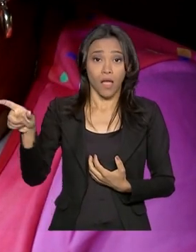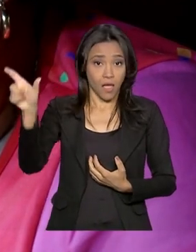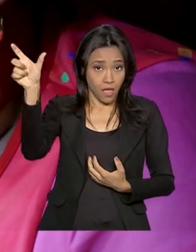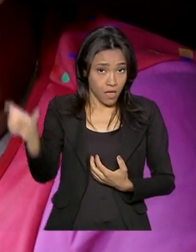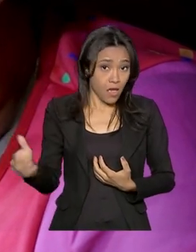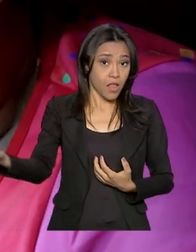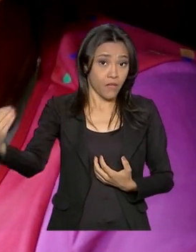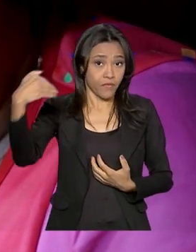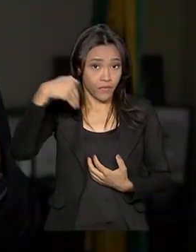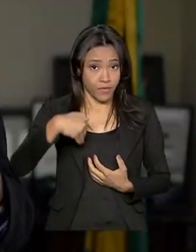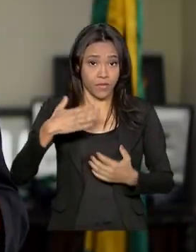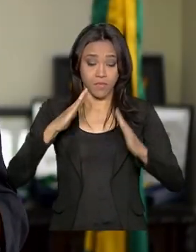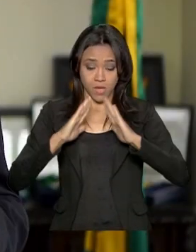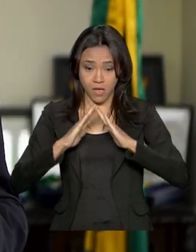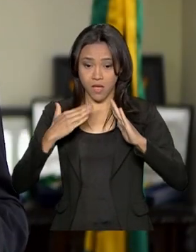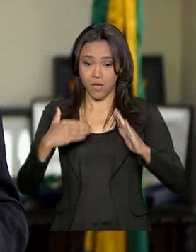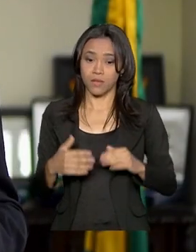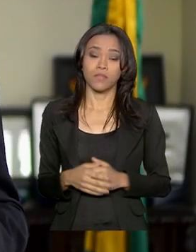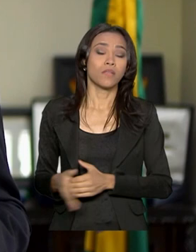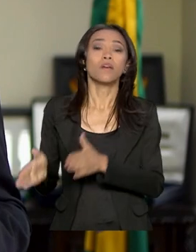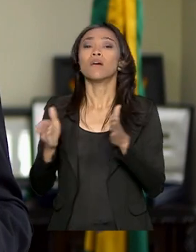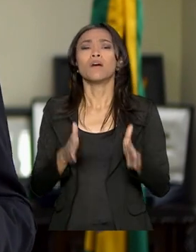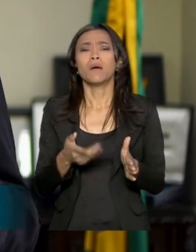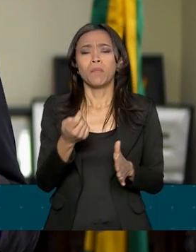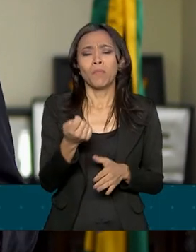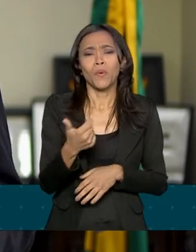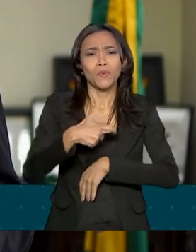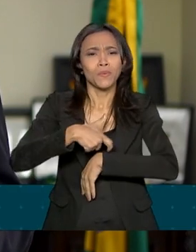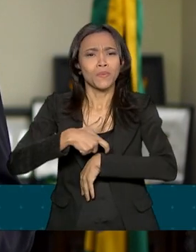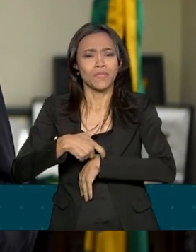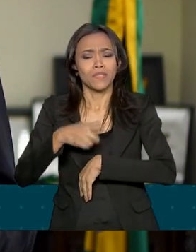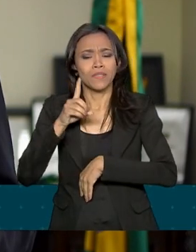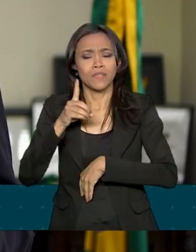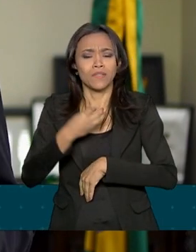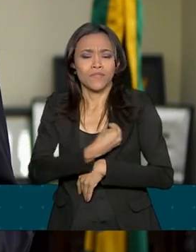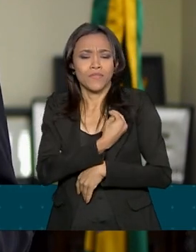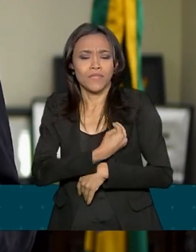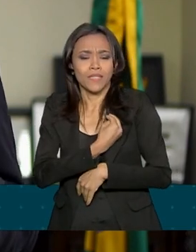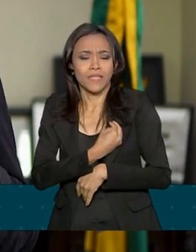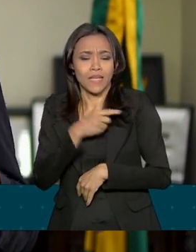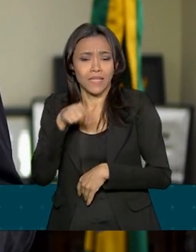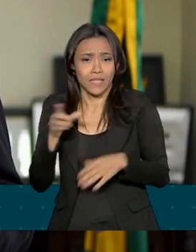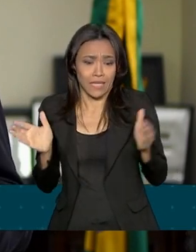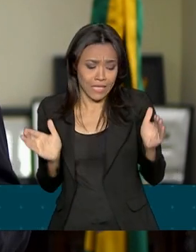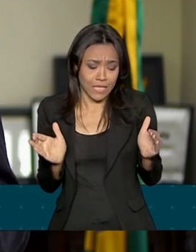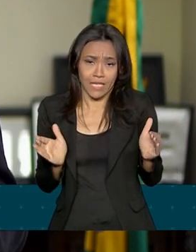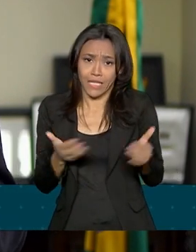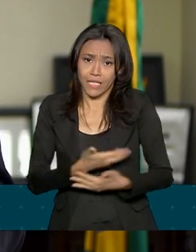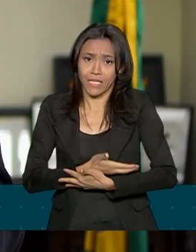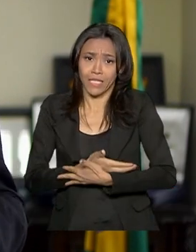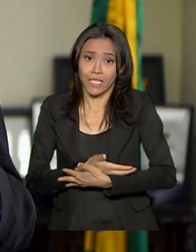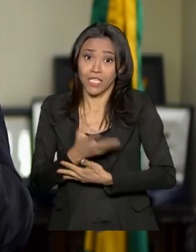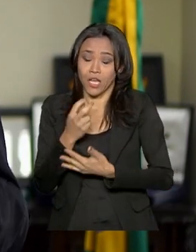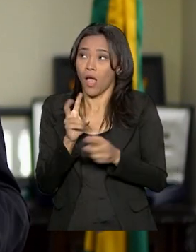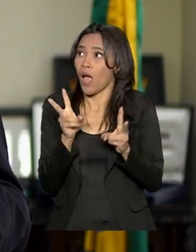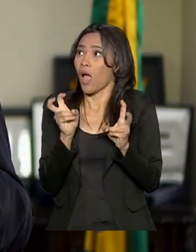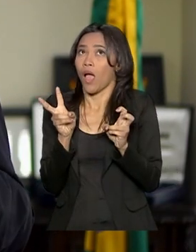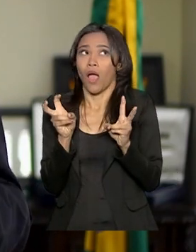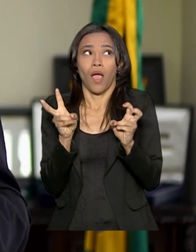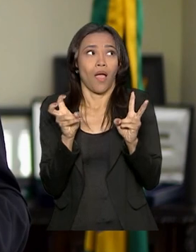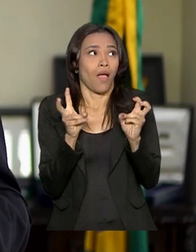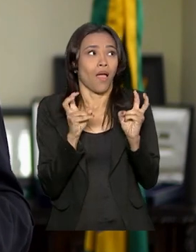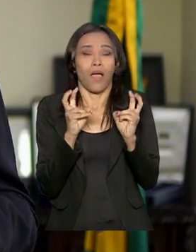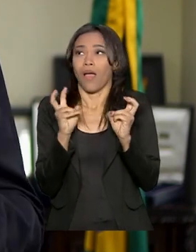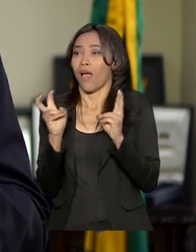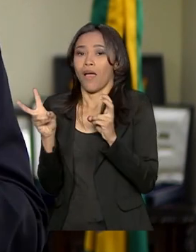Ela vinha aqui. Mesmo com poucos dias de vida, as crianças, como a Ayla, já percebem os estímulos e respondem com